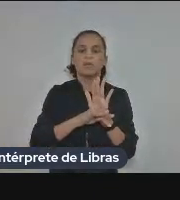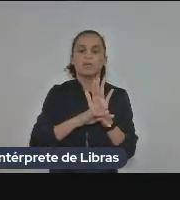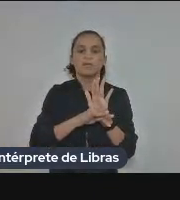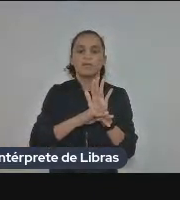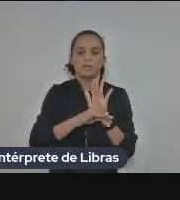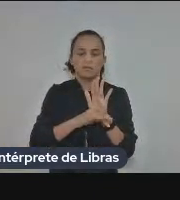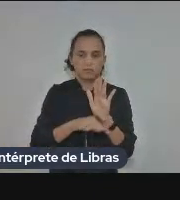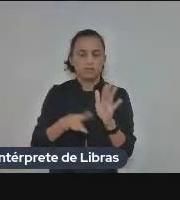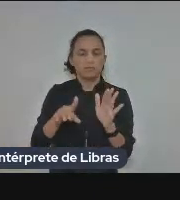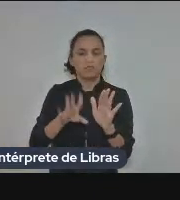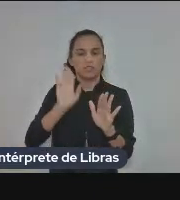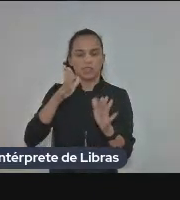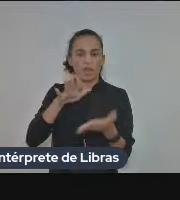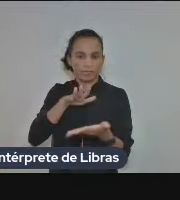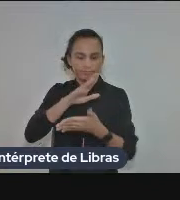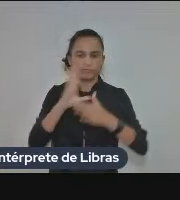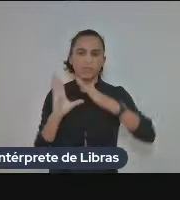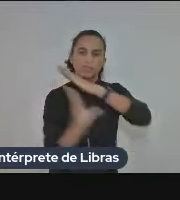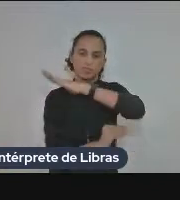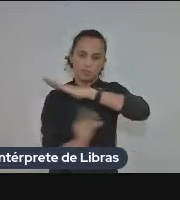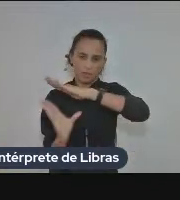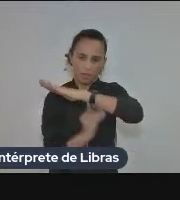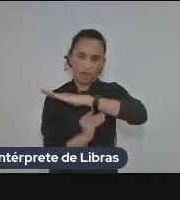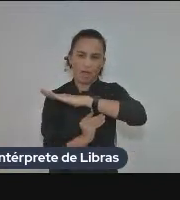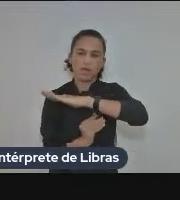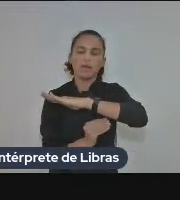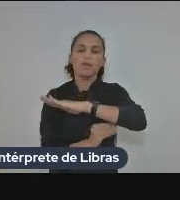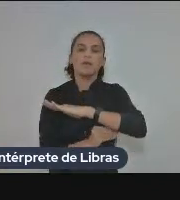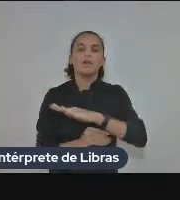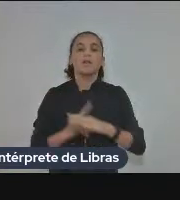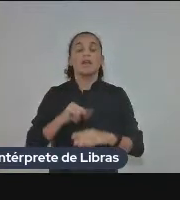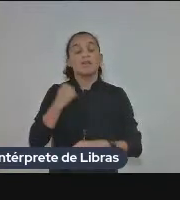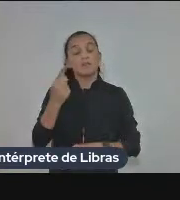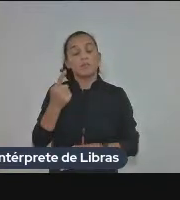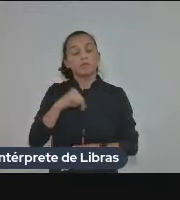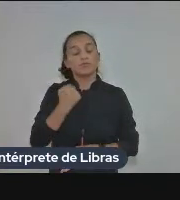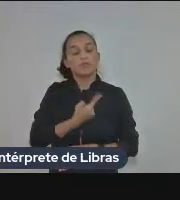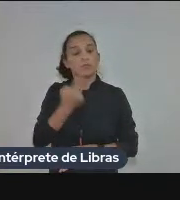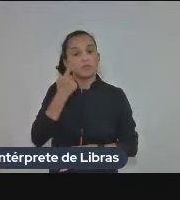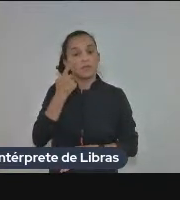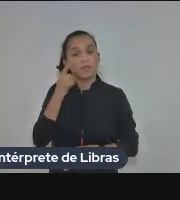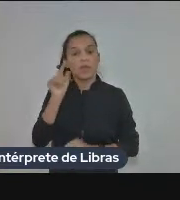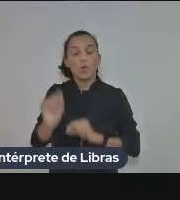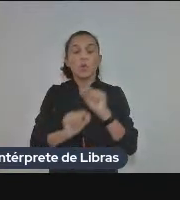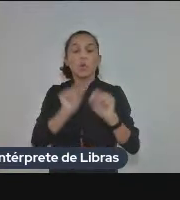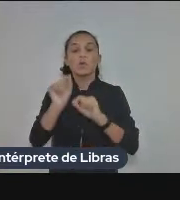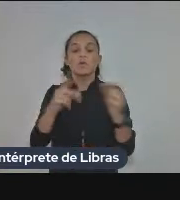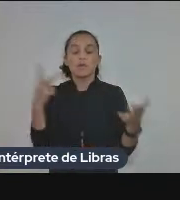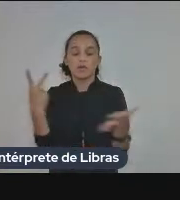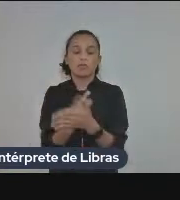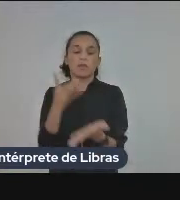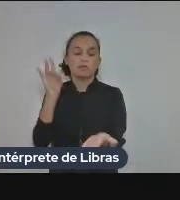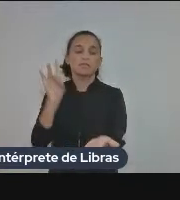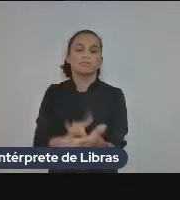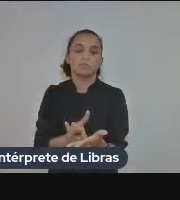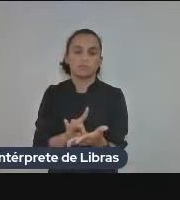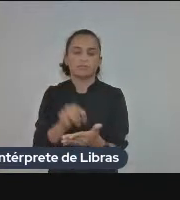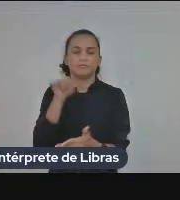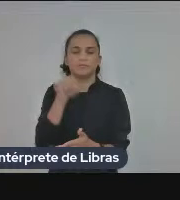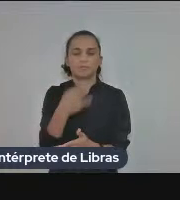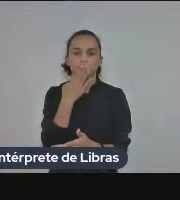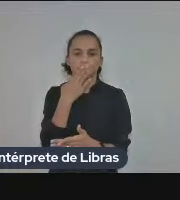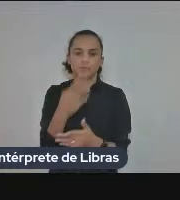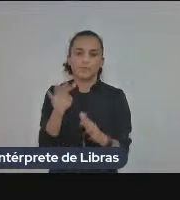e através dele nós vamos descobrir o que realmente ocorre nesse tipo de texto